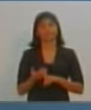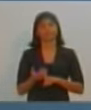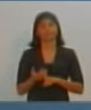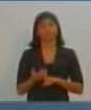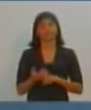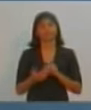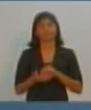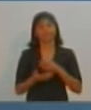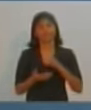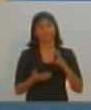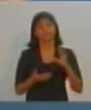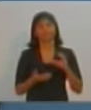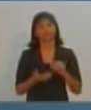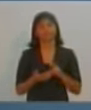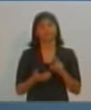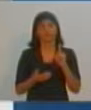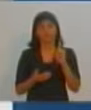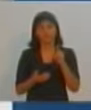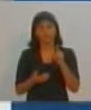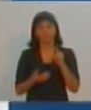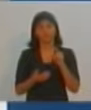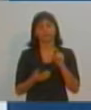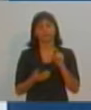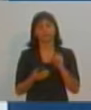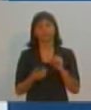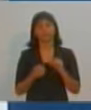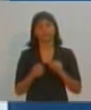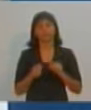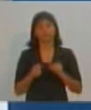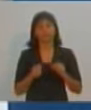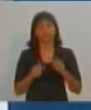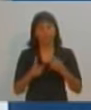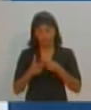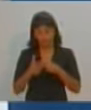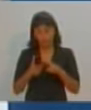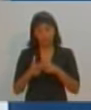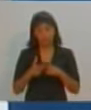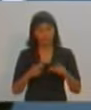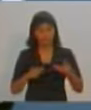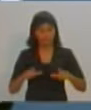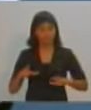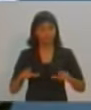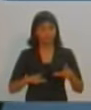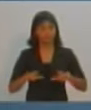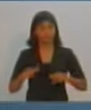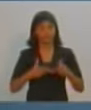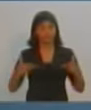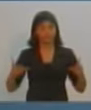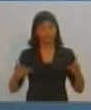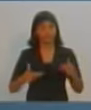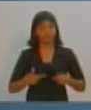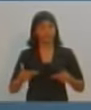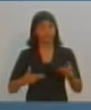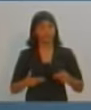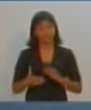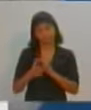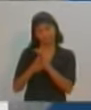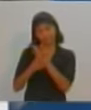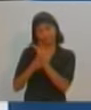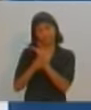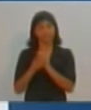seja eleito. O senhor acha que isso vai resolver o problema do transporte coletivo na cidade? E como o senhor conseguiria recursos para isso?